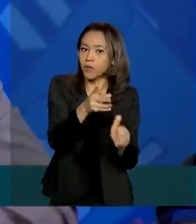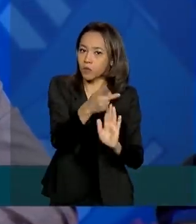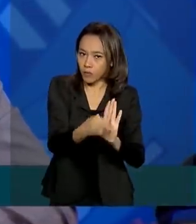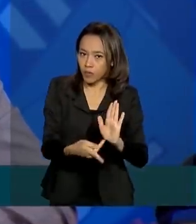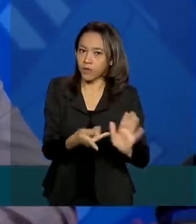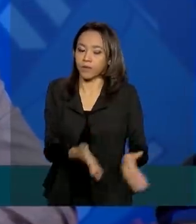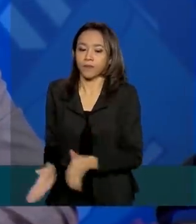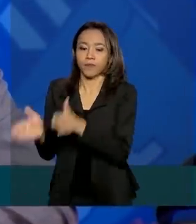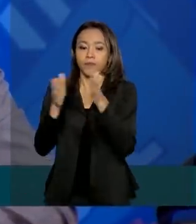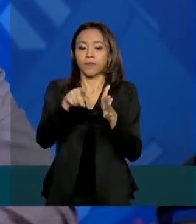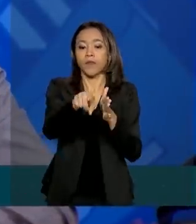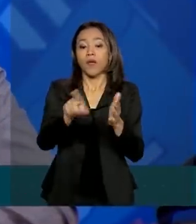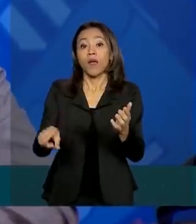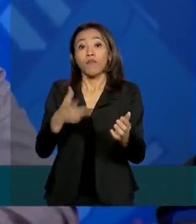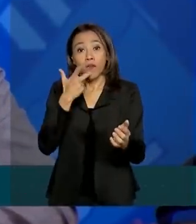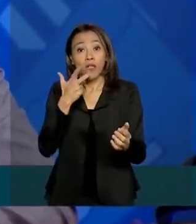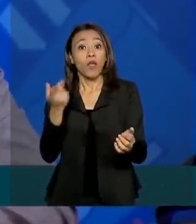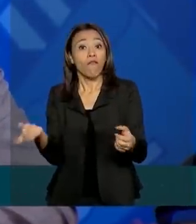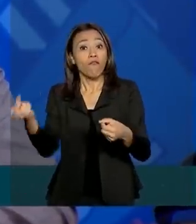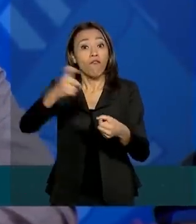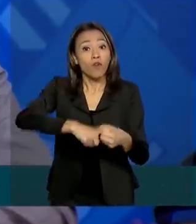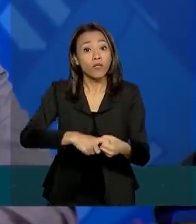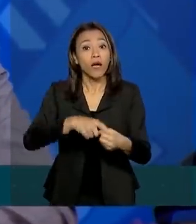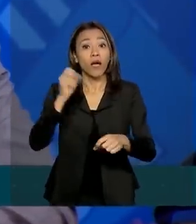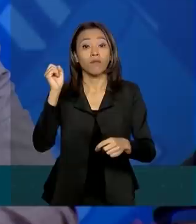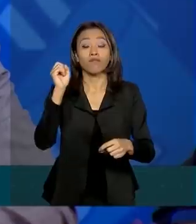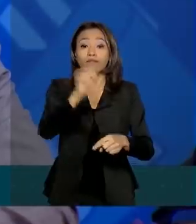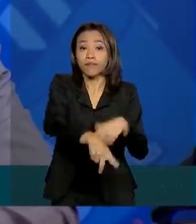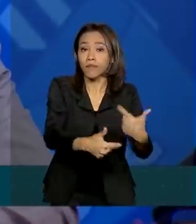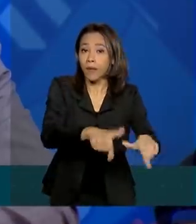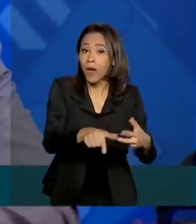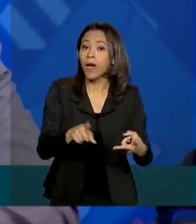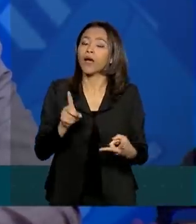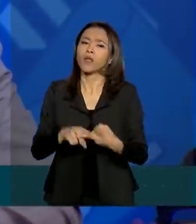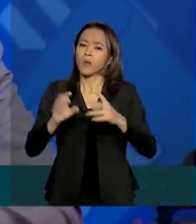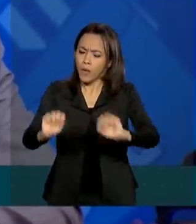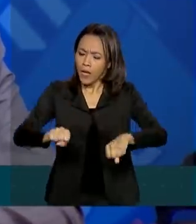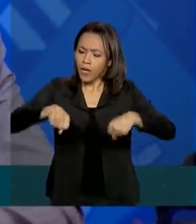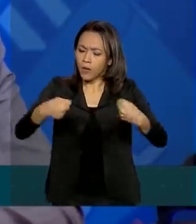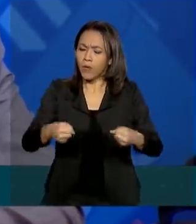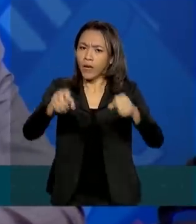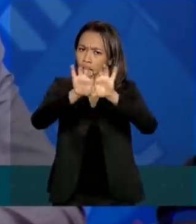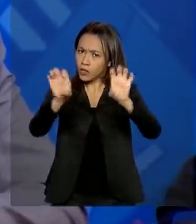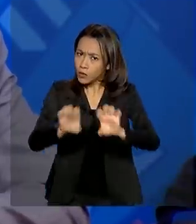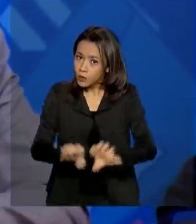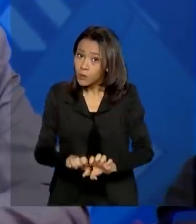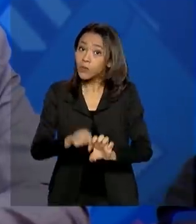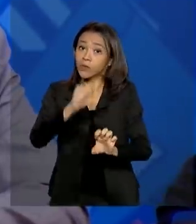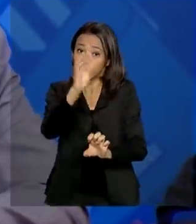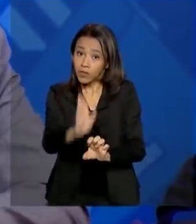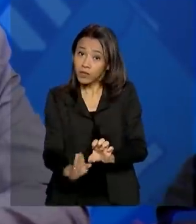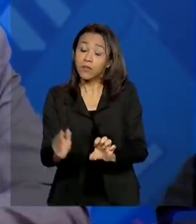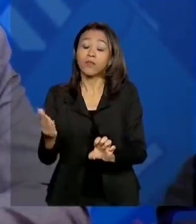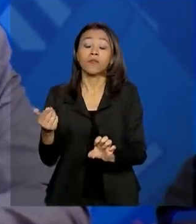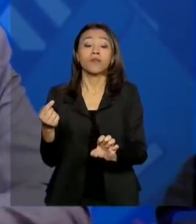voltar, gerar empregos, recuperar infraestrutura e dar a possibilidade do Brasil recuperar